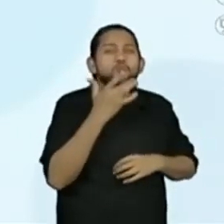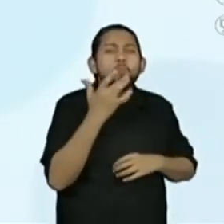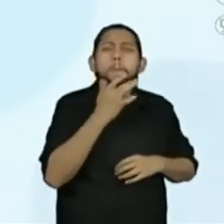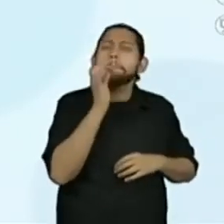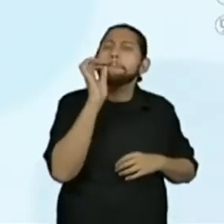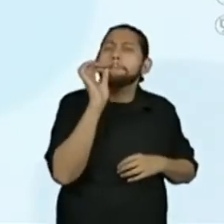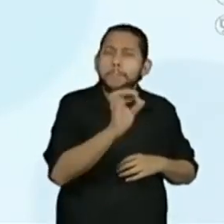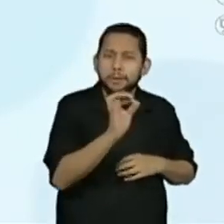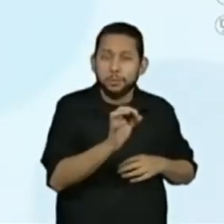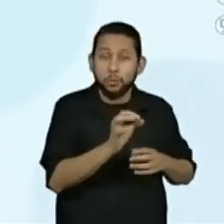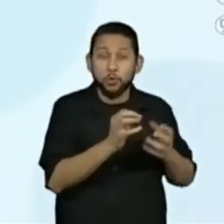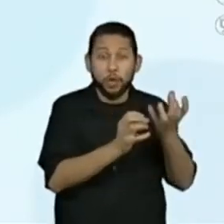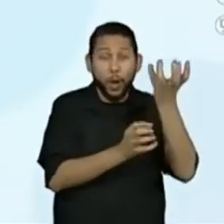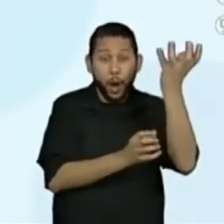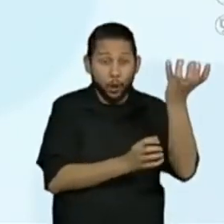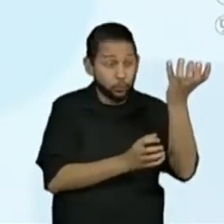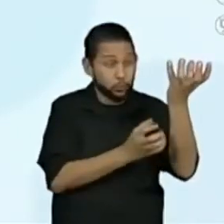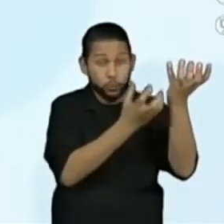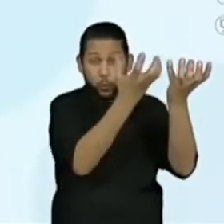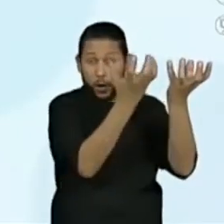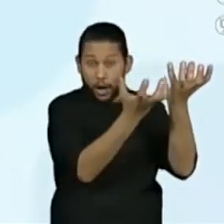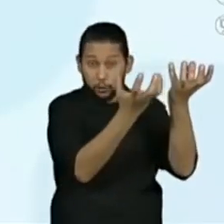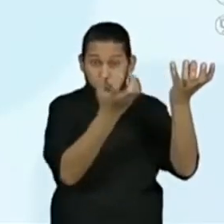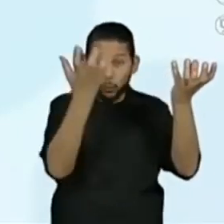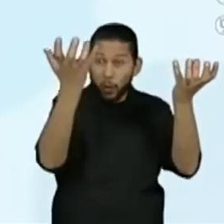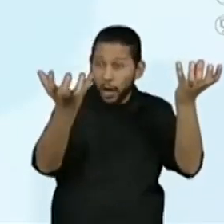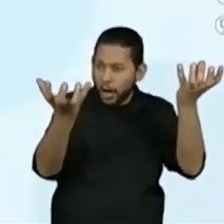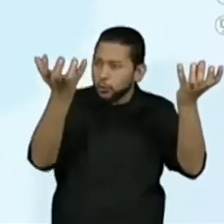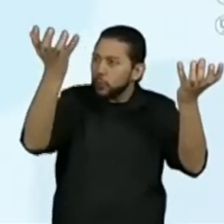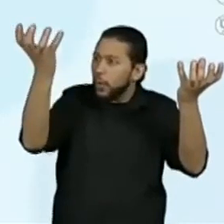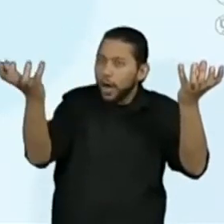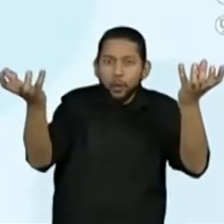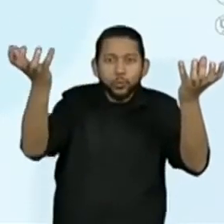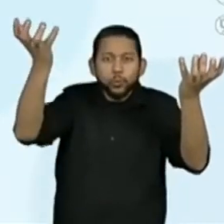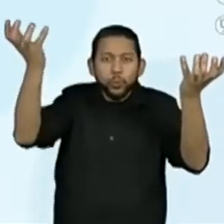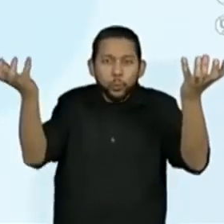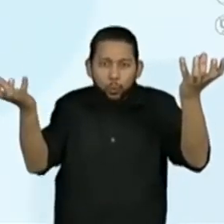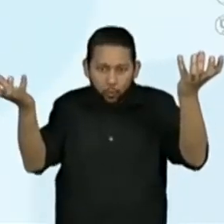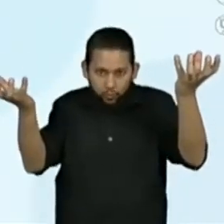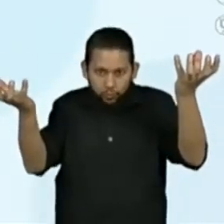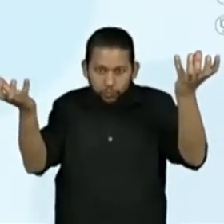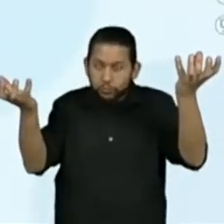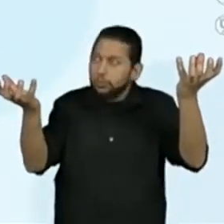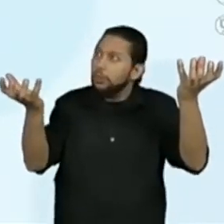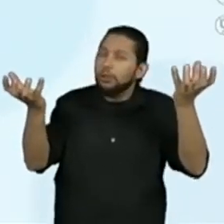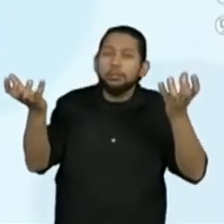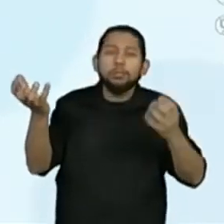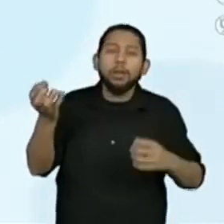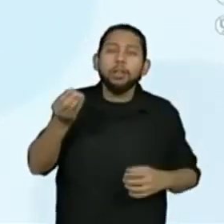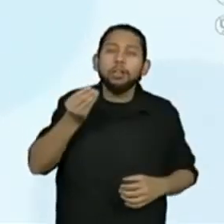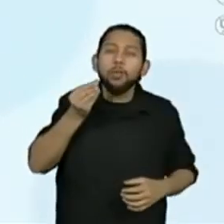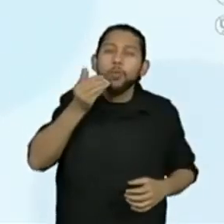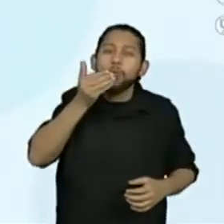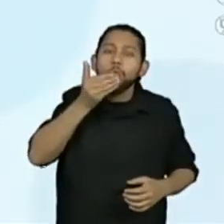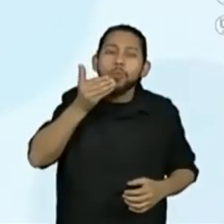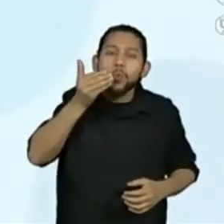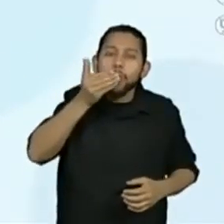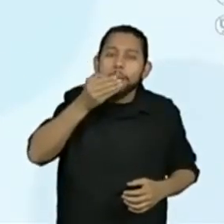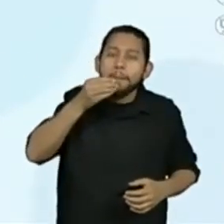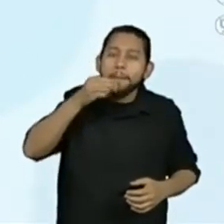Cada cacho fazia vir um favo de um, e aí, mel ou meu?